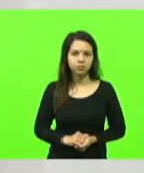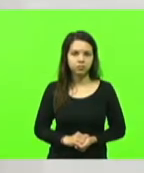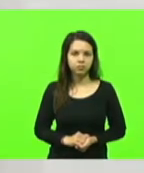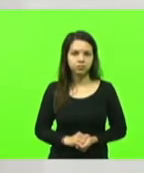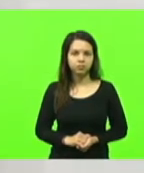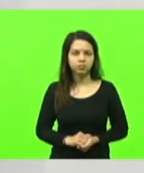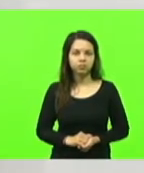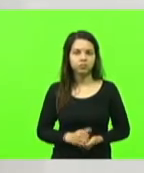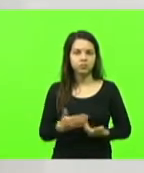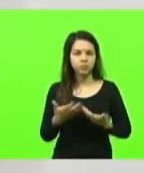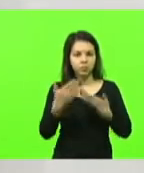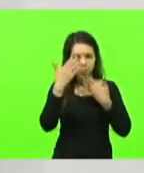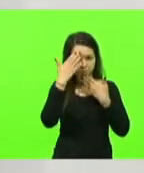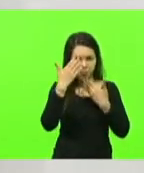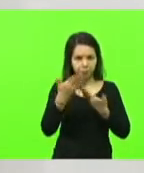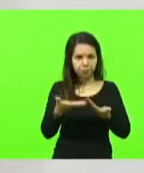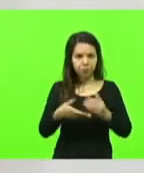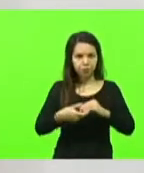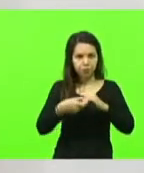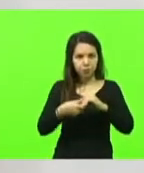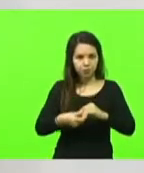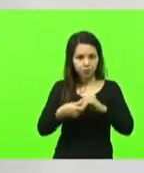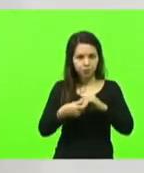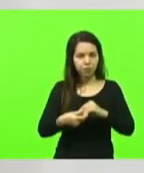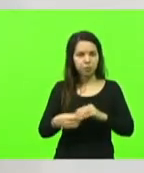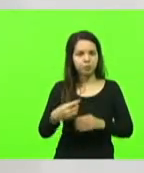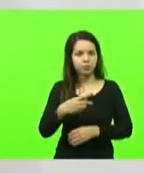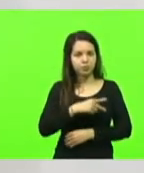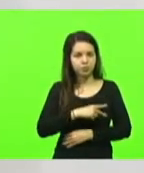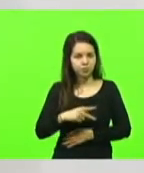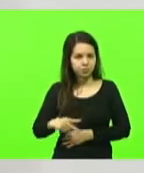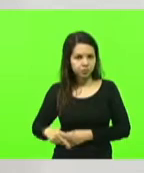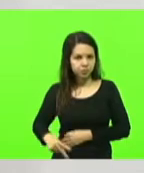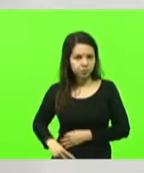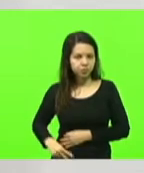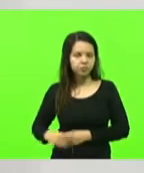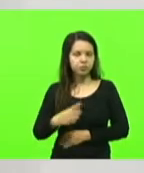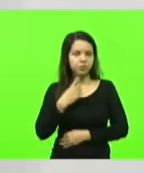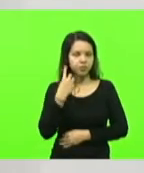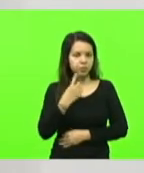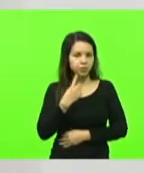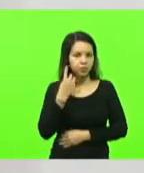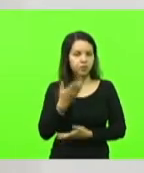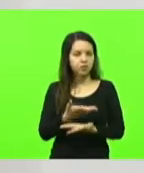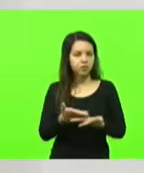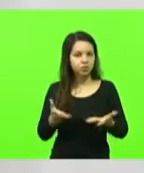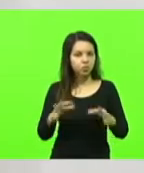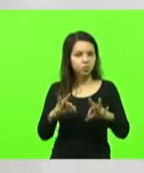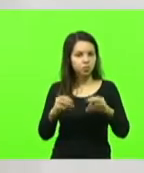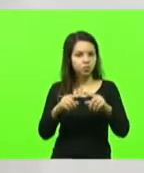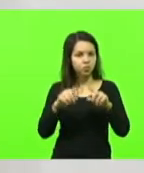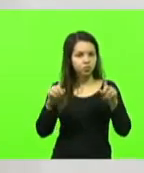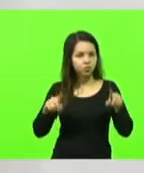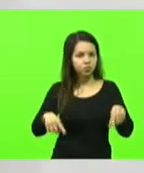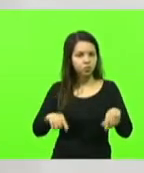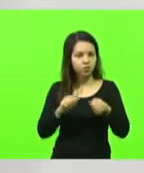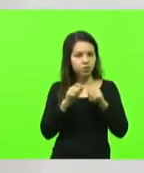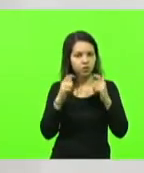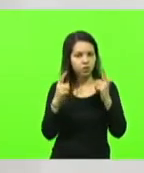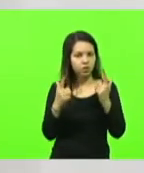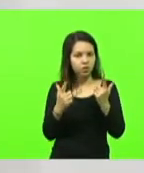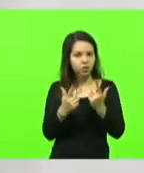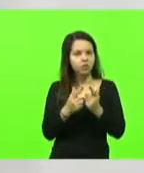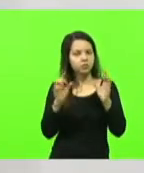Quero cumprimentá-lo, presidente, deputados, e cumprimentar a todos os servidores dessa casa, e em